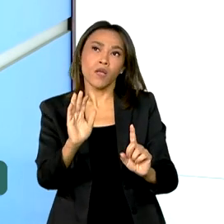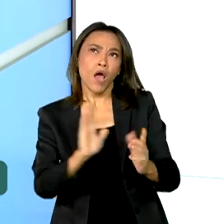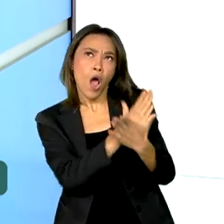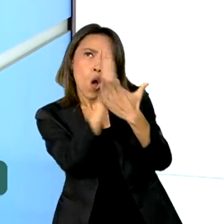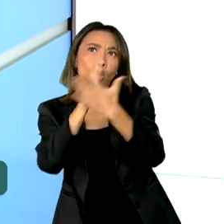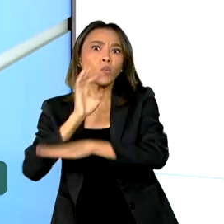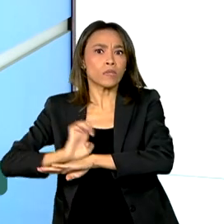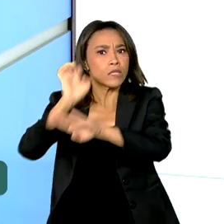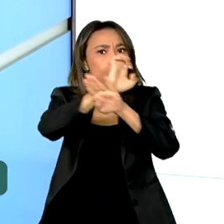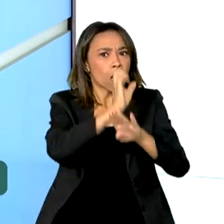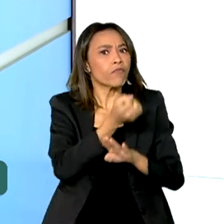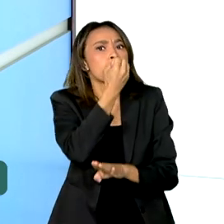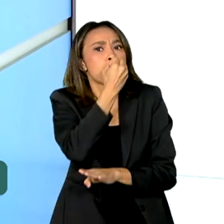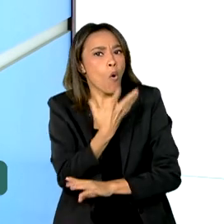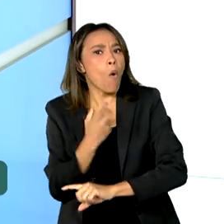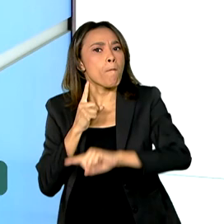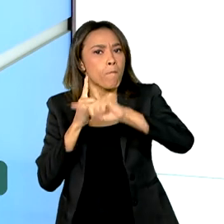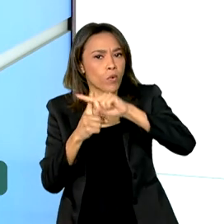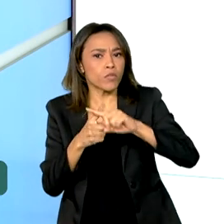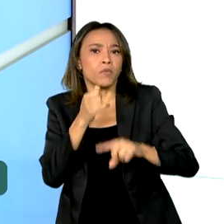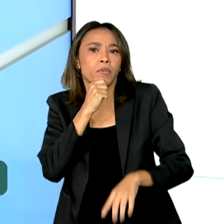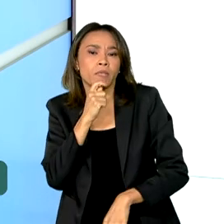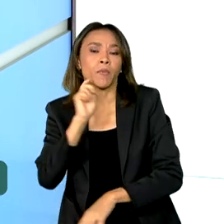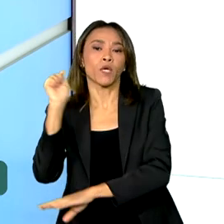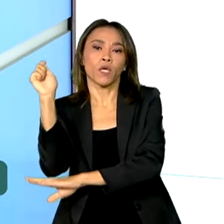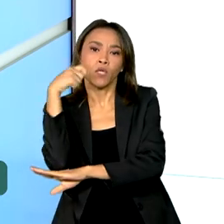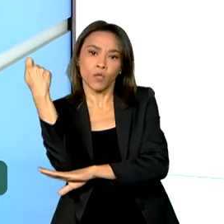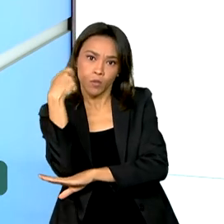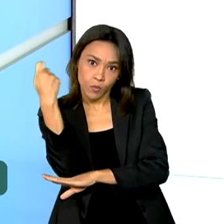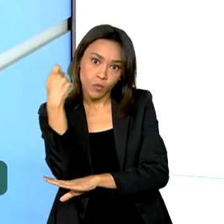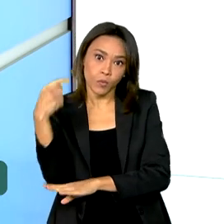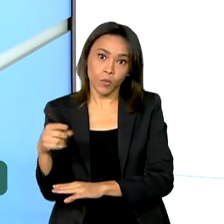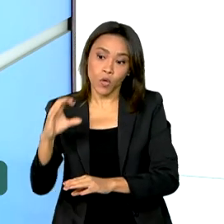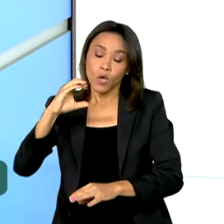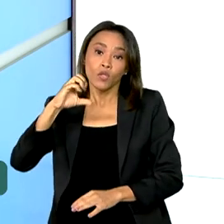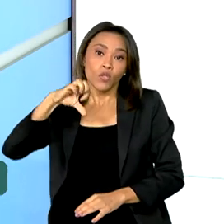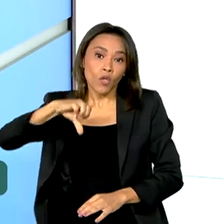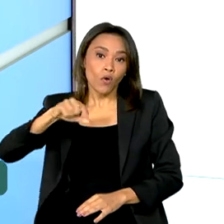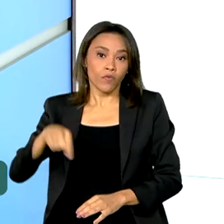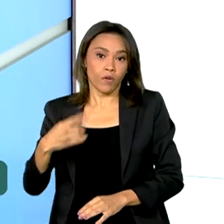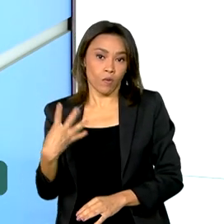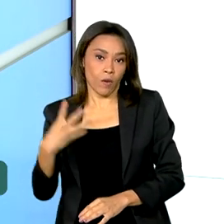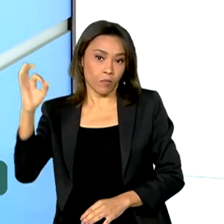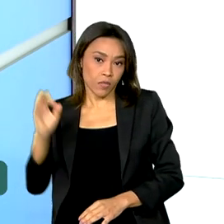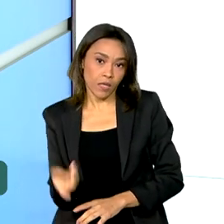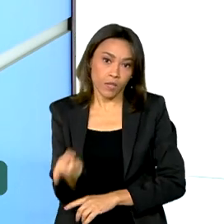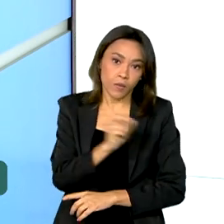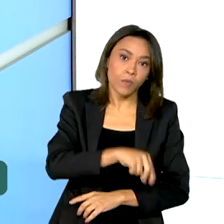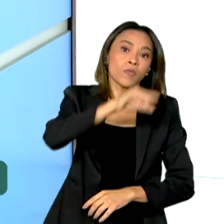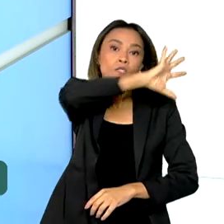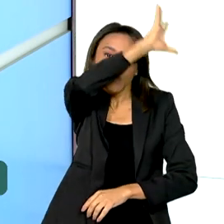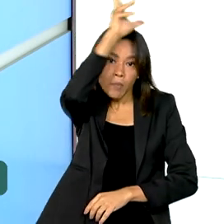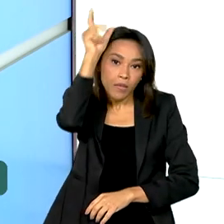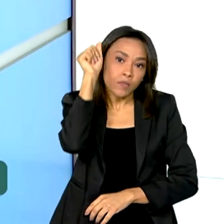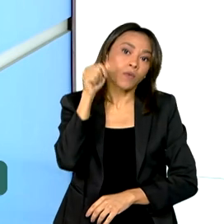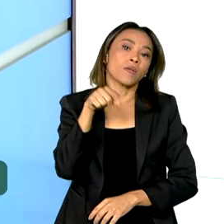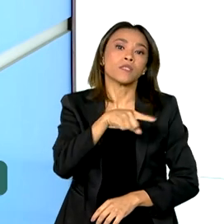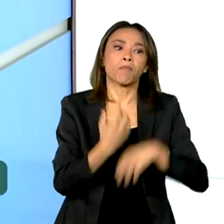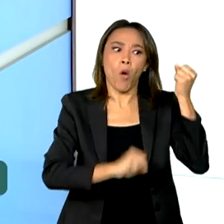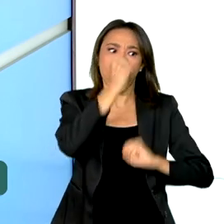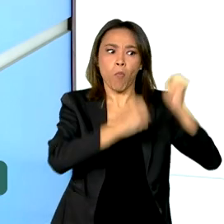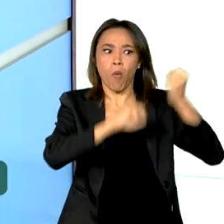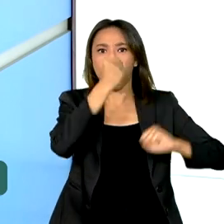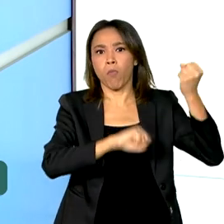positiva. A gente está falando, por exemplo, do Rio Grande do Sul com aumento de 9,4% e do Amazonas, onde a produção industrial